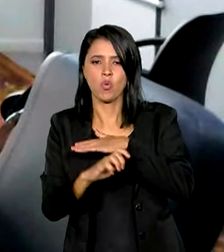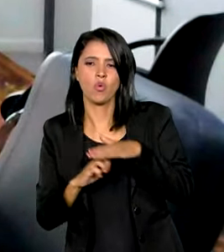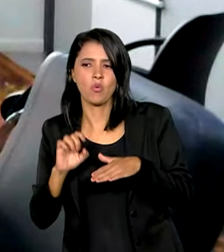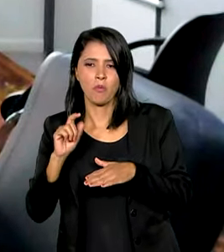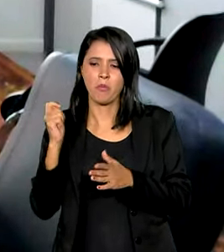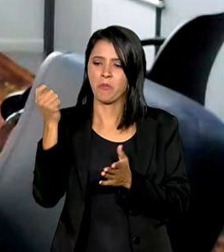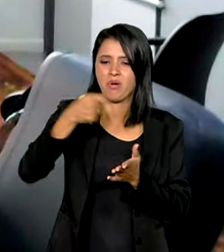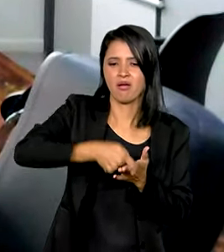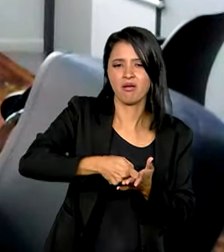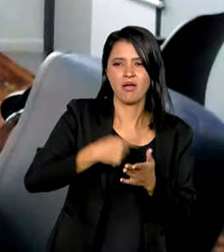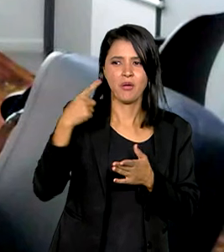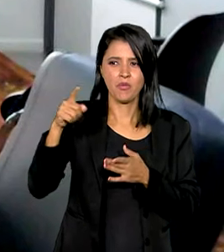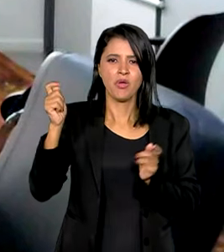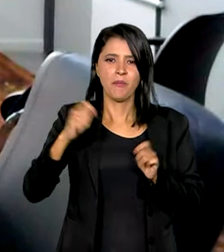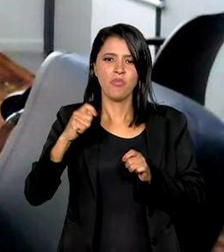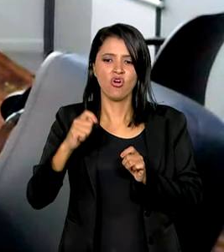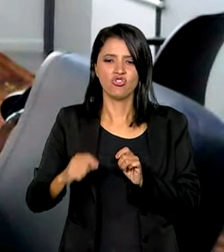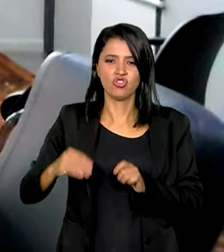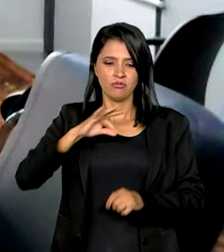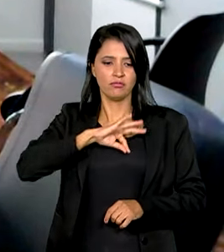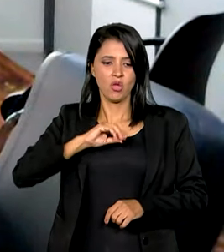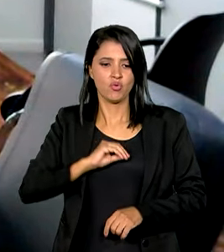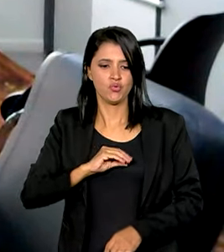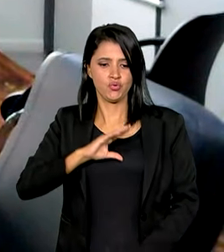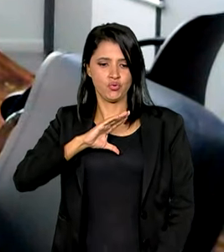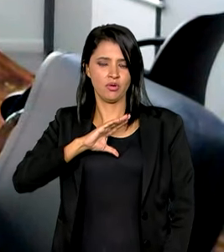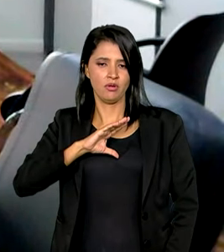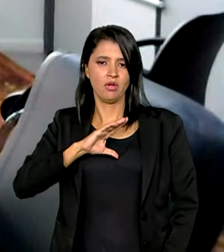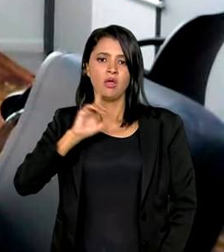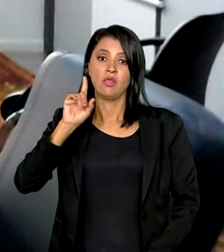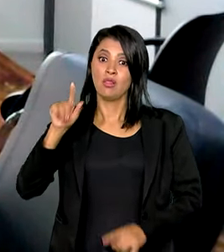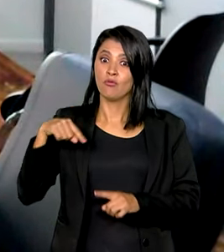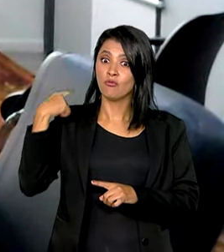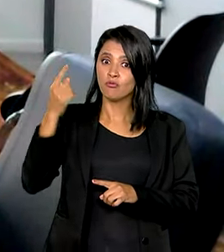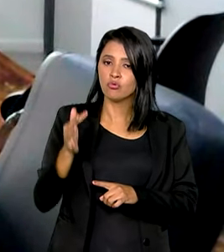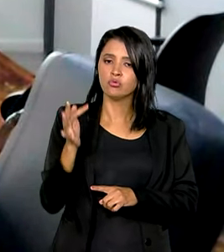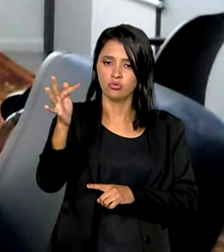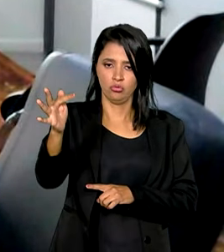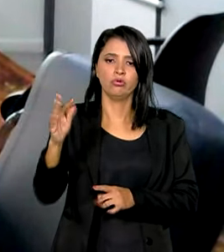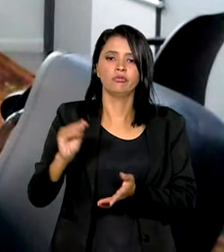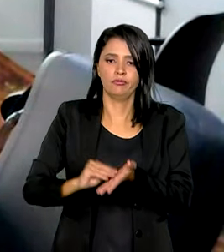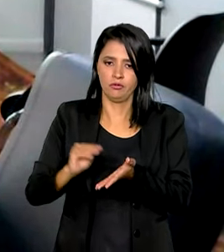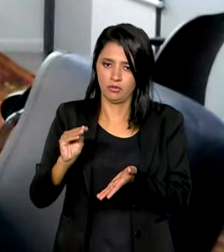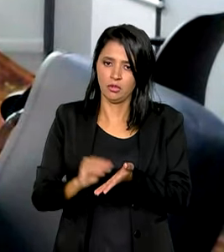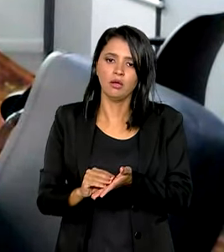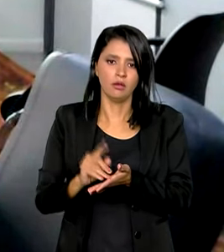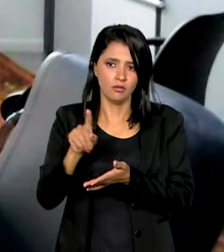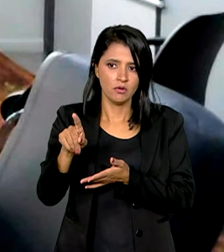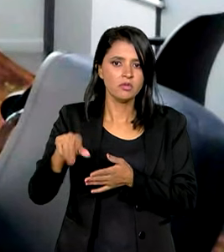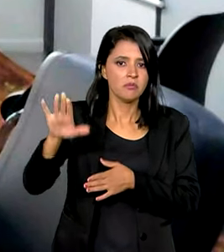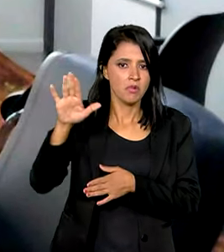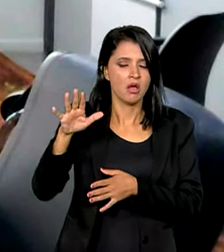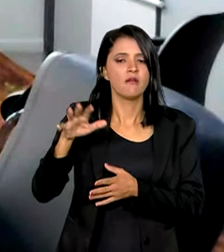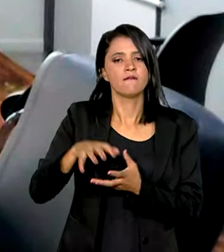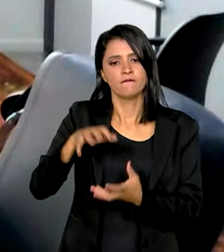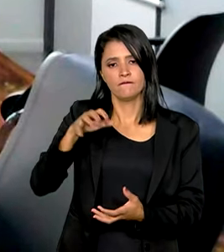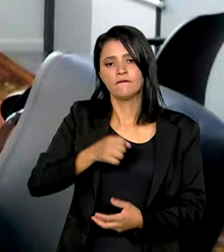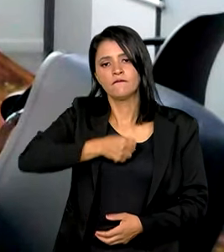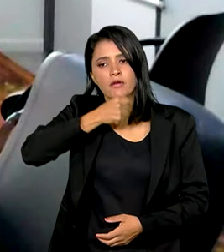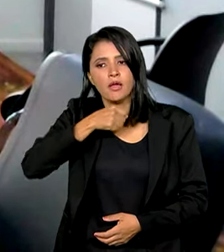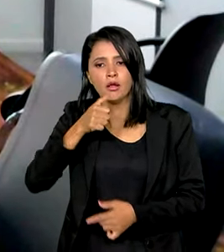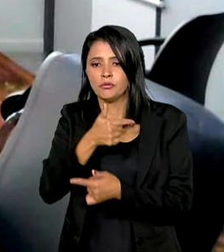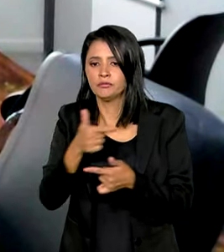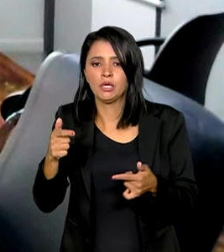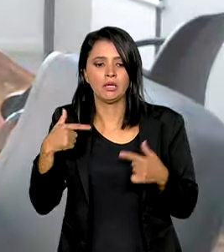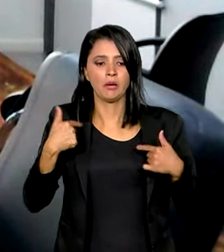a Previdência, porque ela pode receber um pouquinho a mais. Isso vai fazer falta, gente, lá na frente. Quando você estiver mais velho, que você não